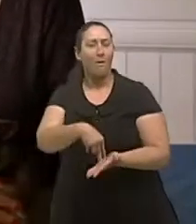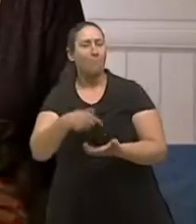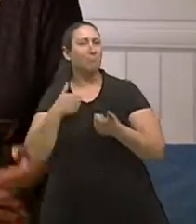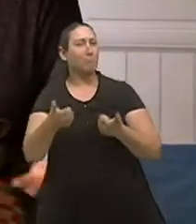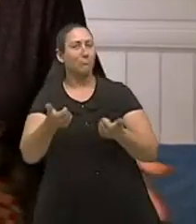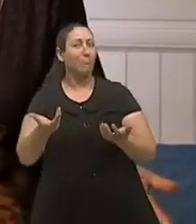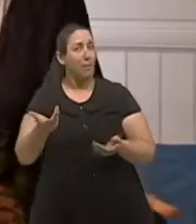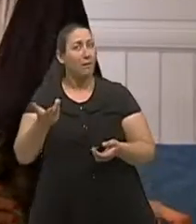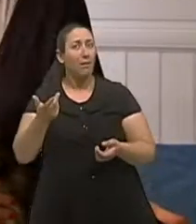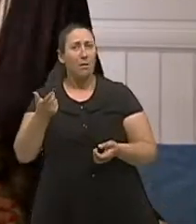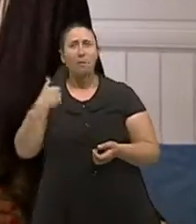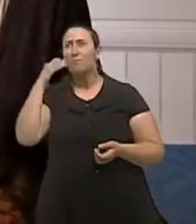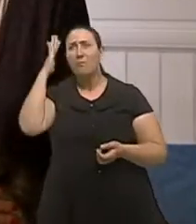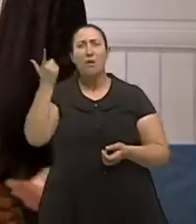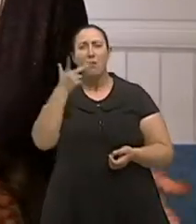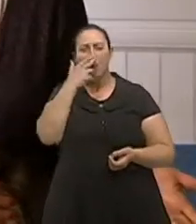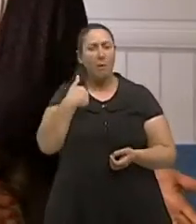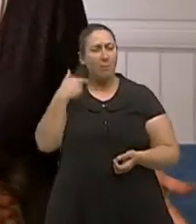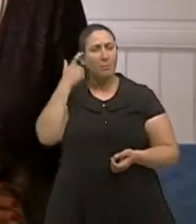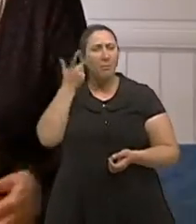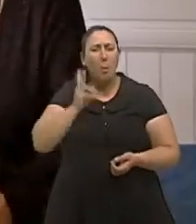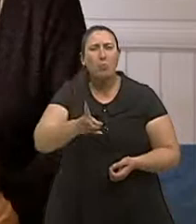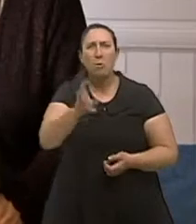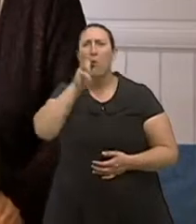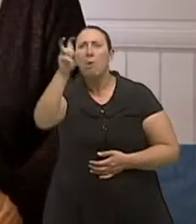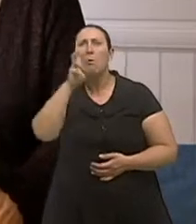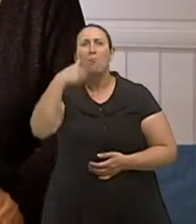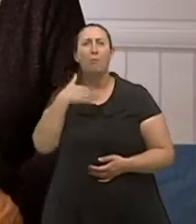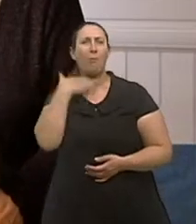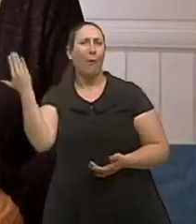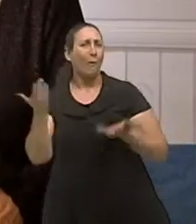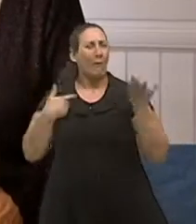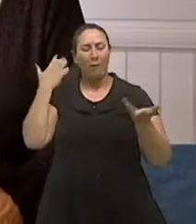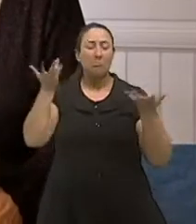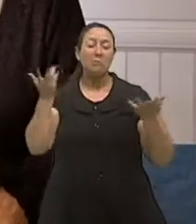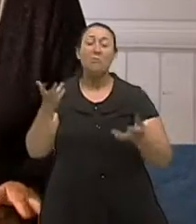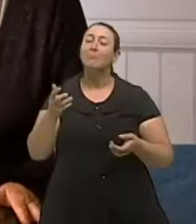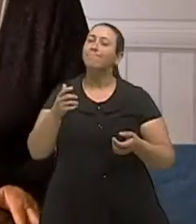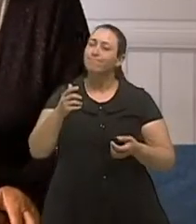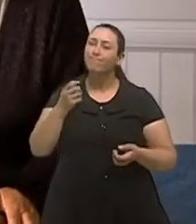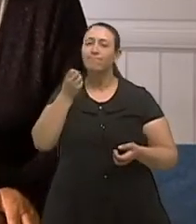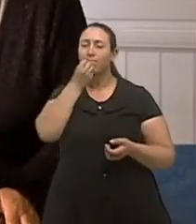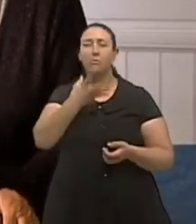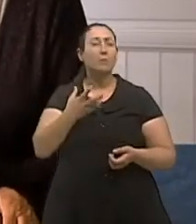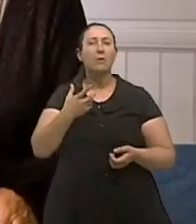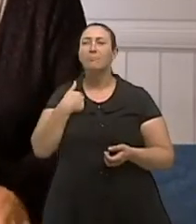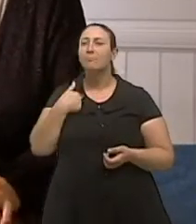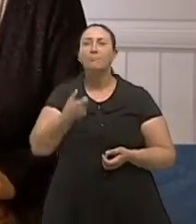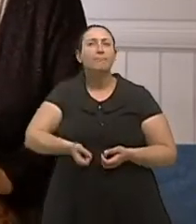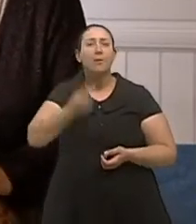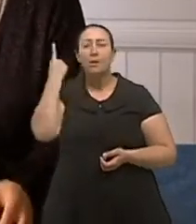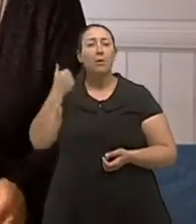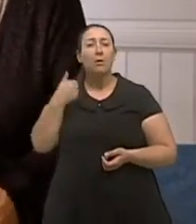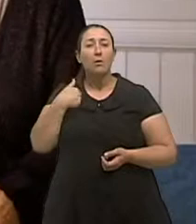assim, eu digo, poxa, eu vou morrer, porque como é que eu vou continuar assim? E foi uma coisa assim, inédita. Eu